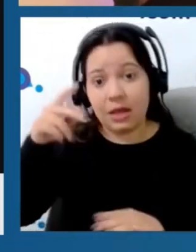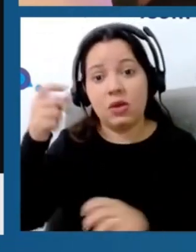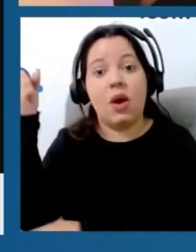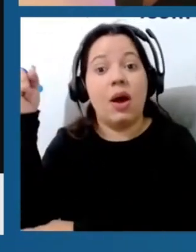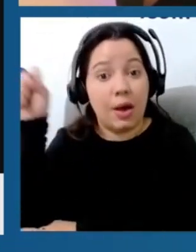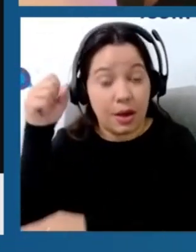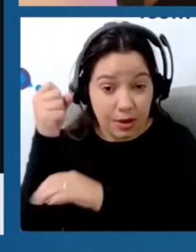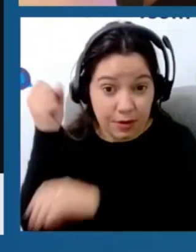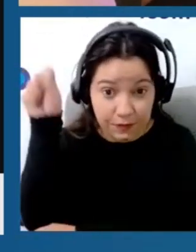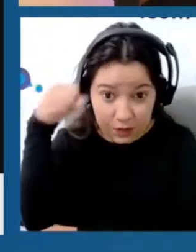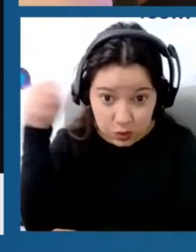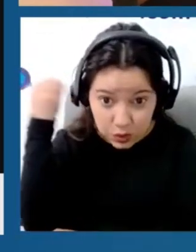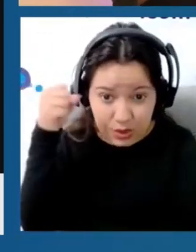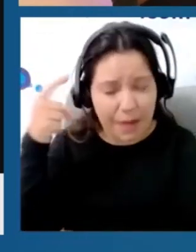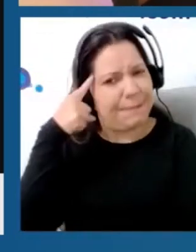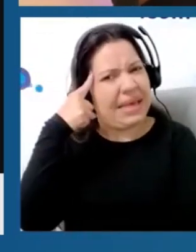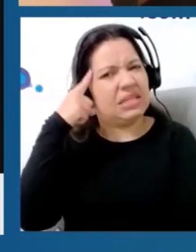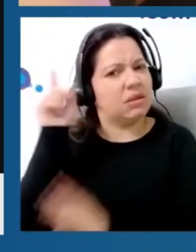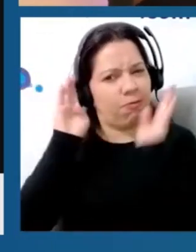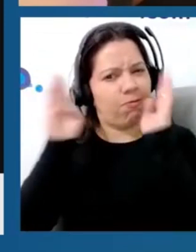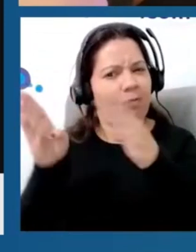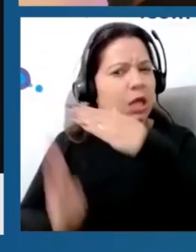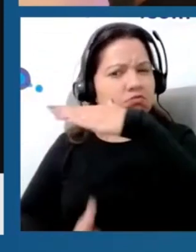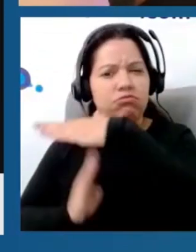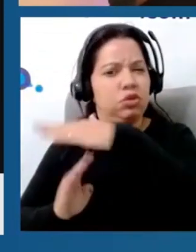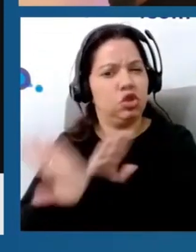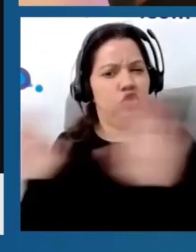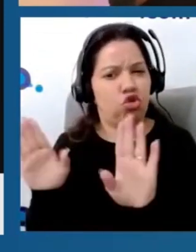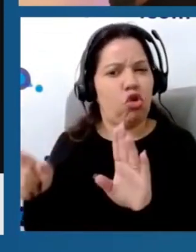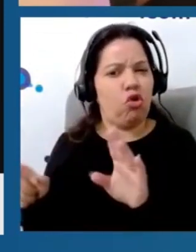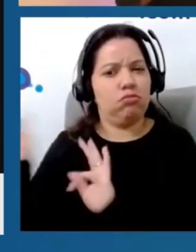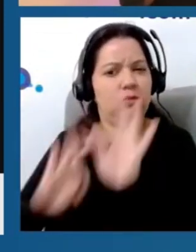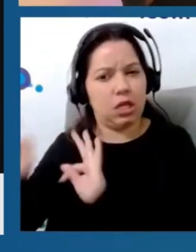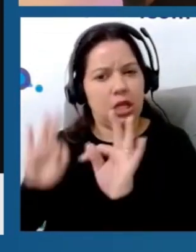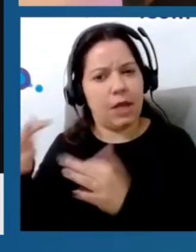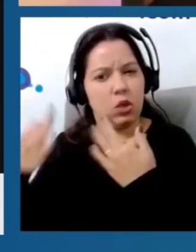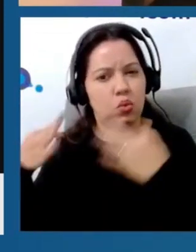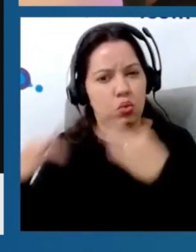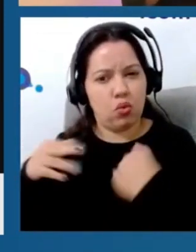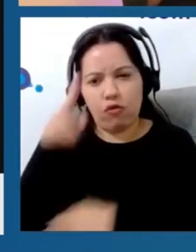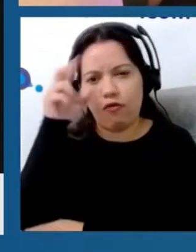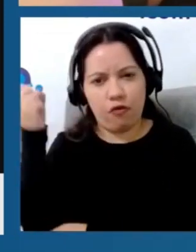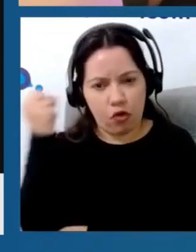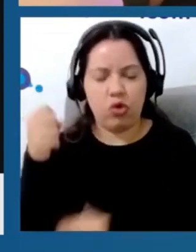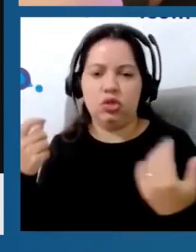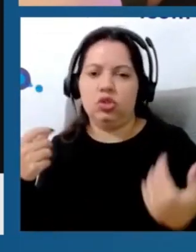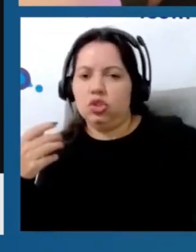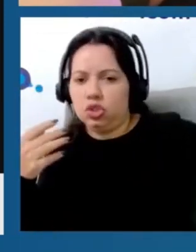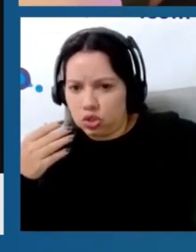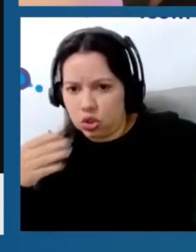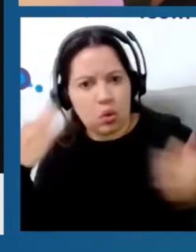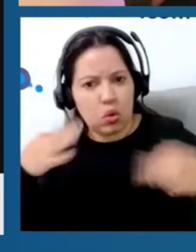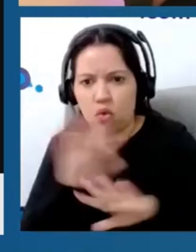e que limitam o raciocínio clínico para determinar o tratamento da dor crônica, lombar ou qualquer outra dor crônica,